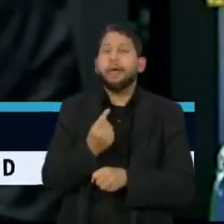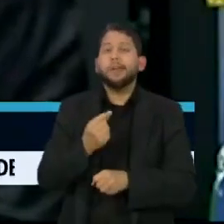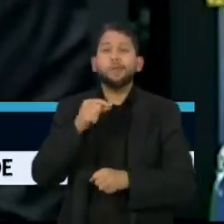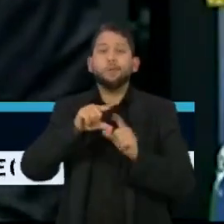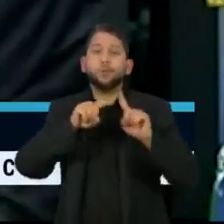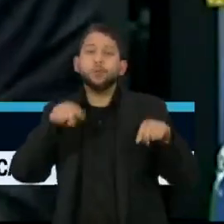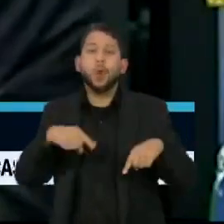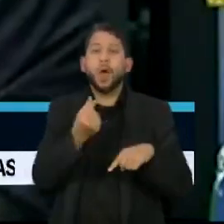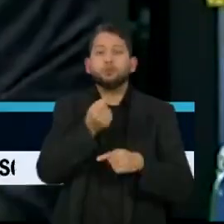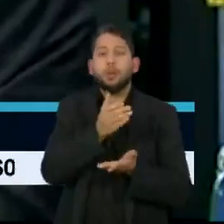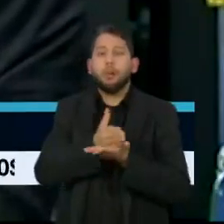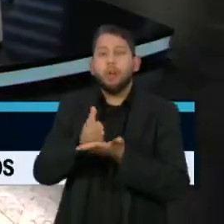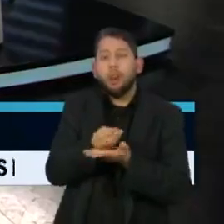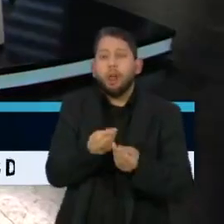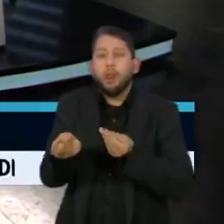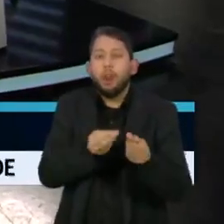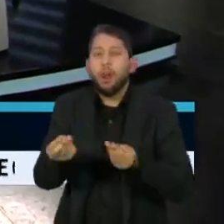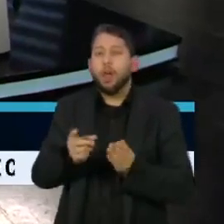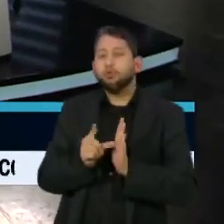e lavagem de dinheiro.